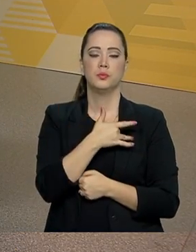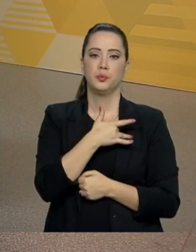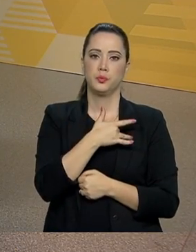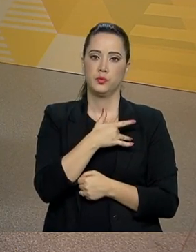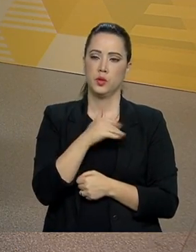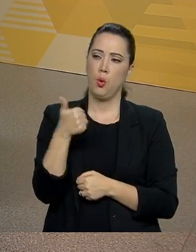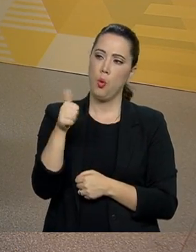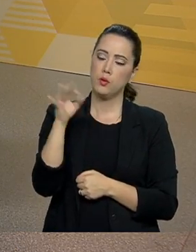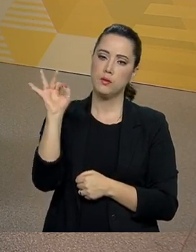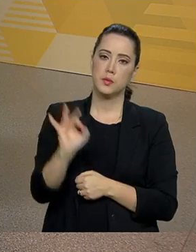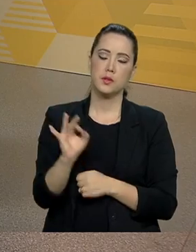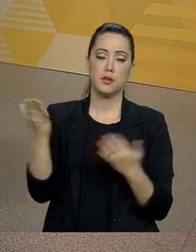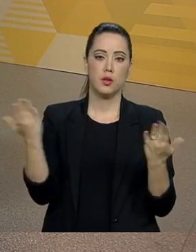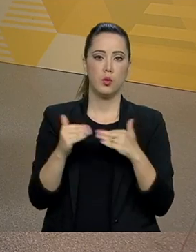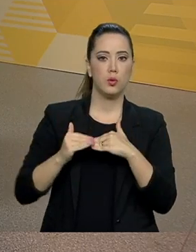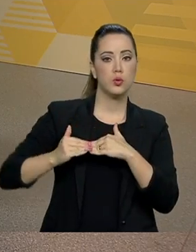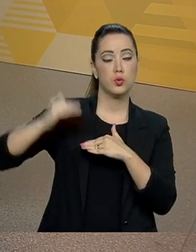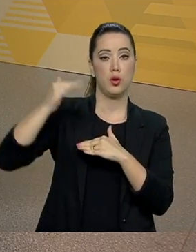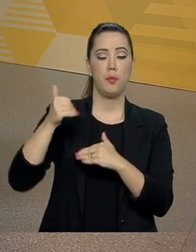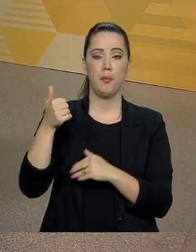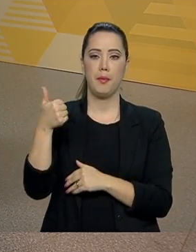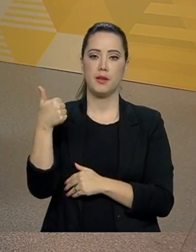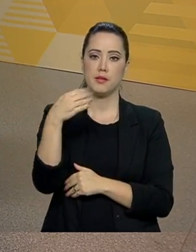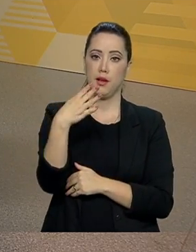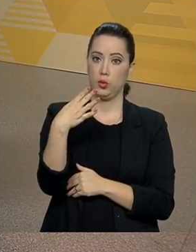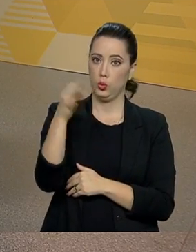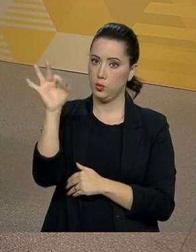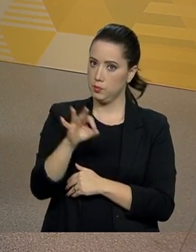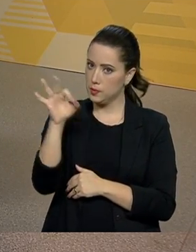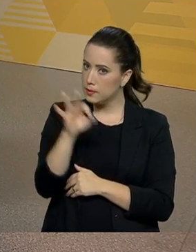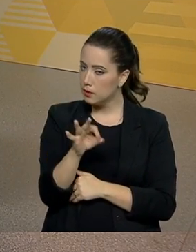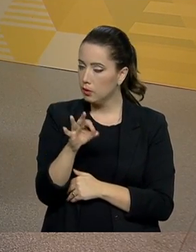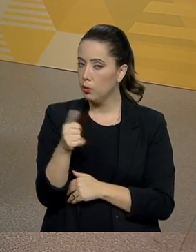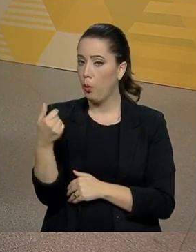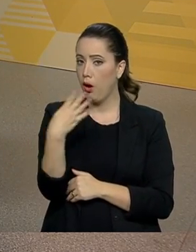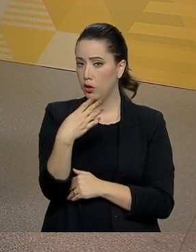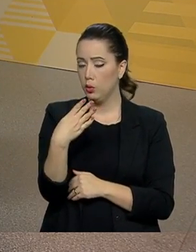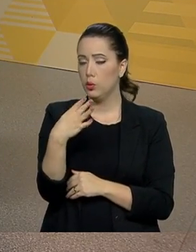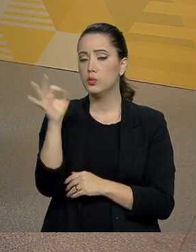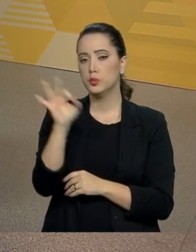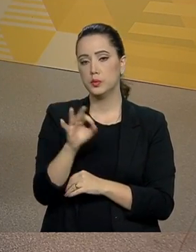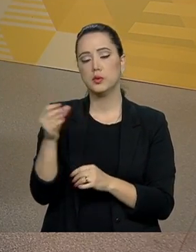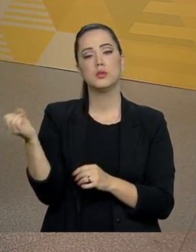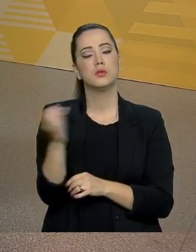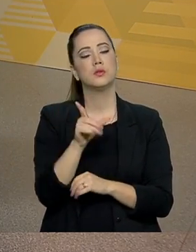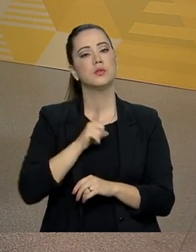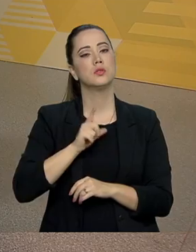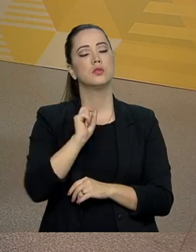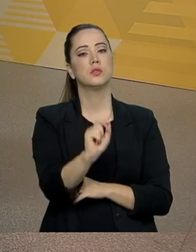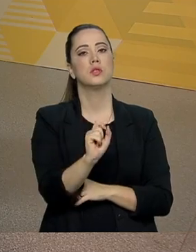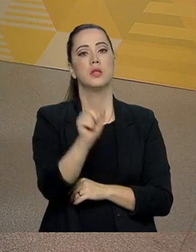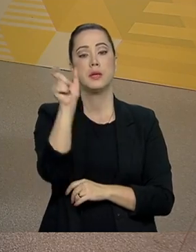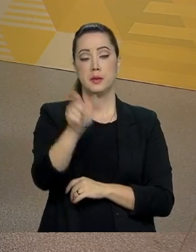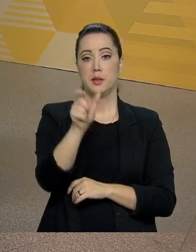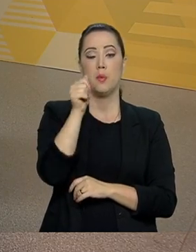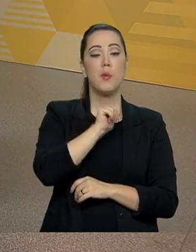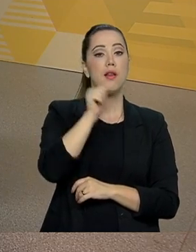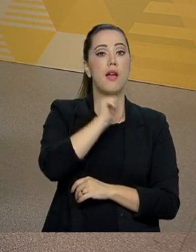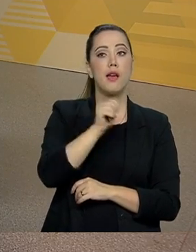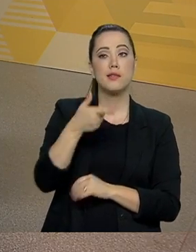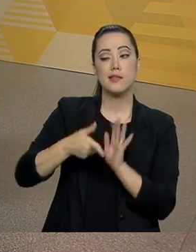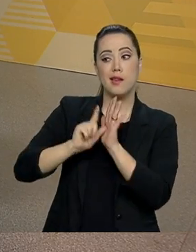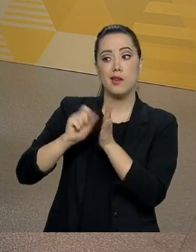Dava 11% e agora vai aumentar para 14%. A novidade nessa reestruturação é que os pensionistas que não